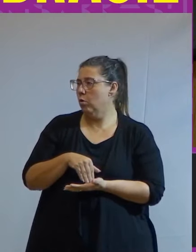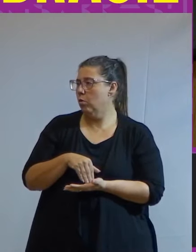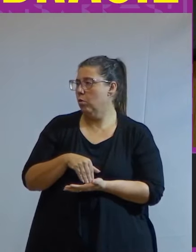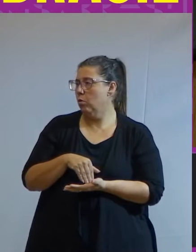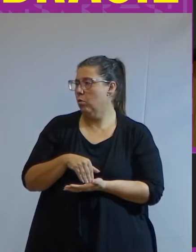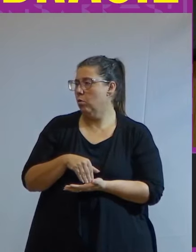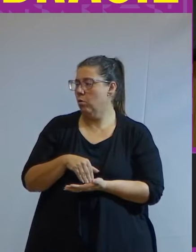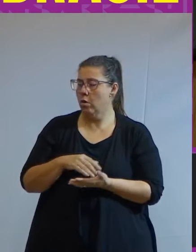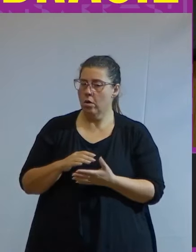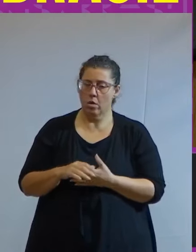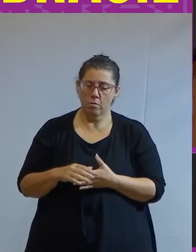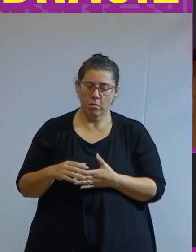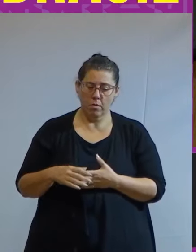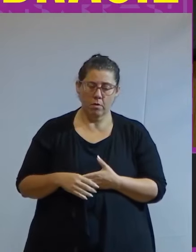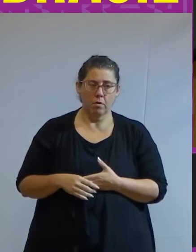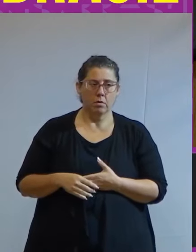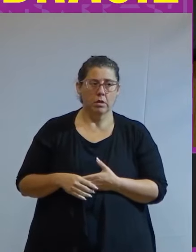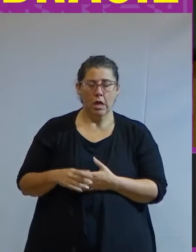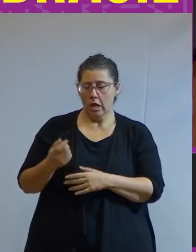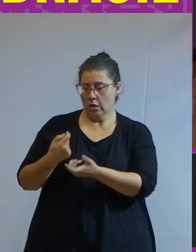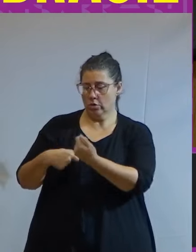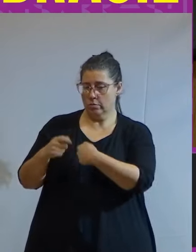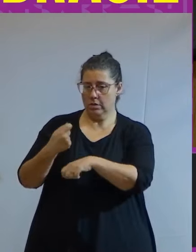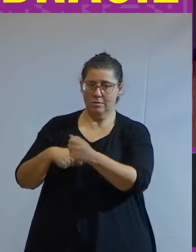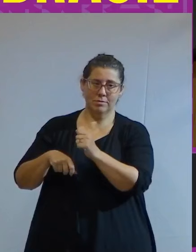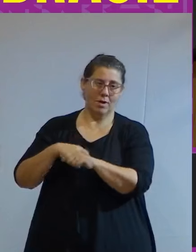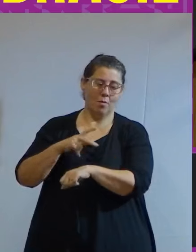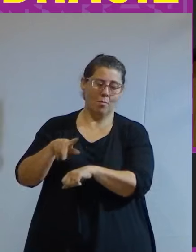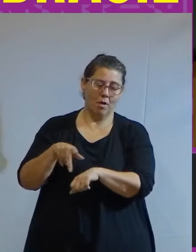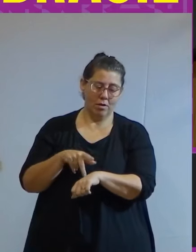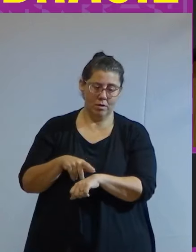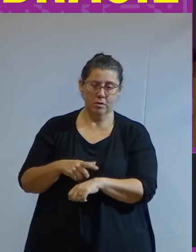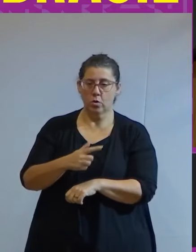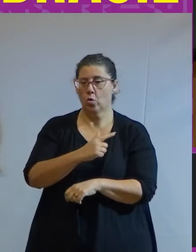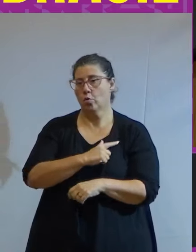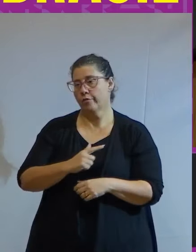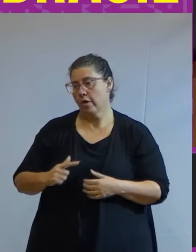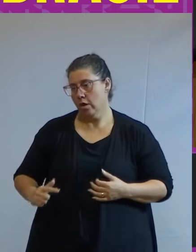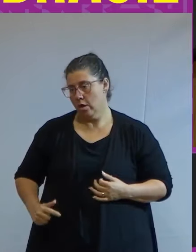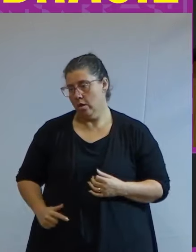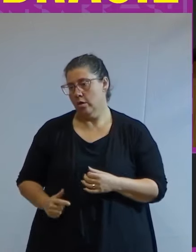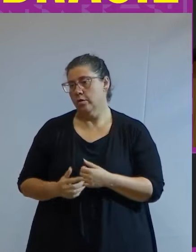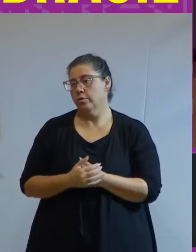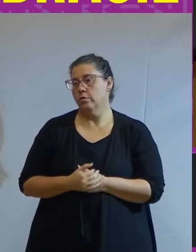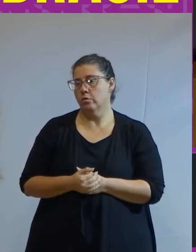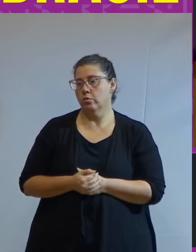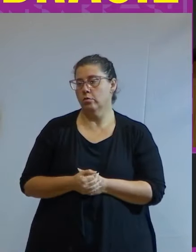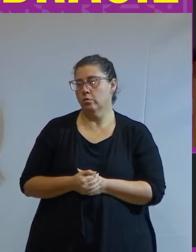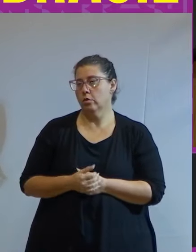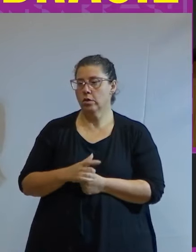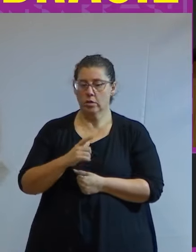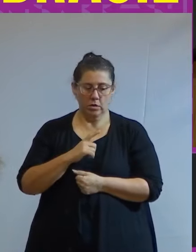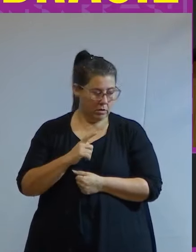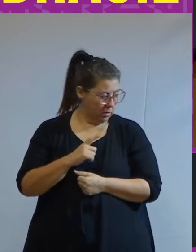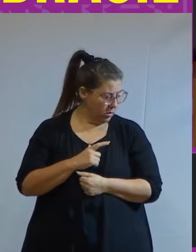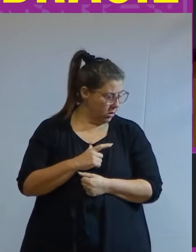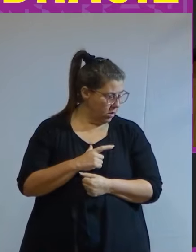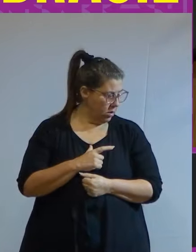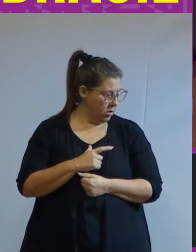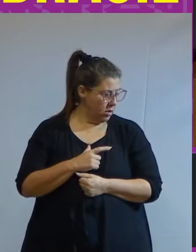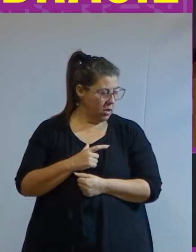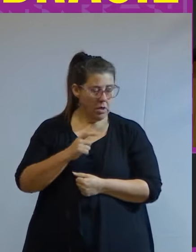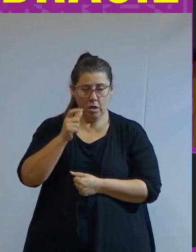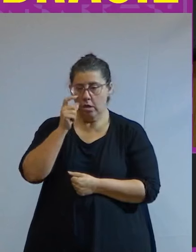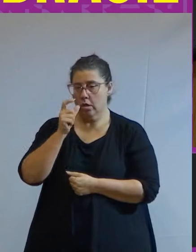conduzir o país quando digo a gente assim um governo que enfim tem intenções progressistas